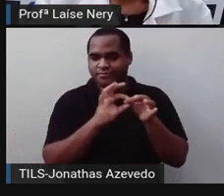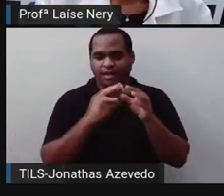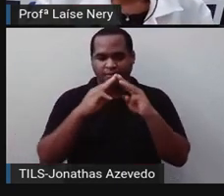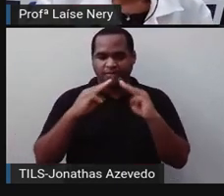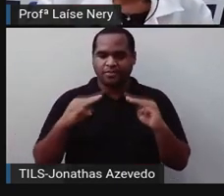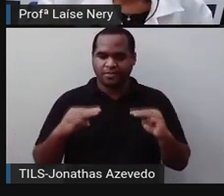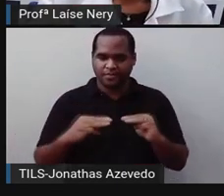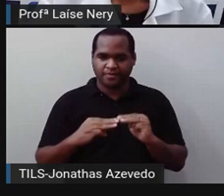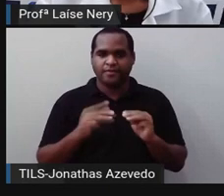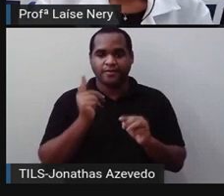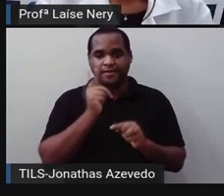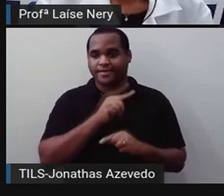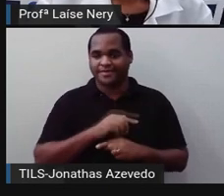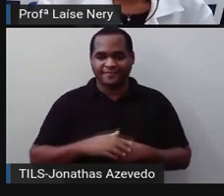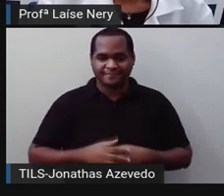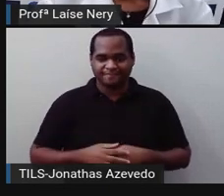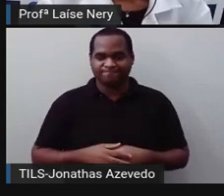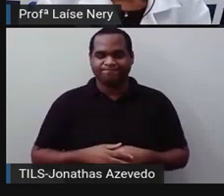pirâmide.